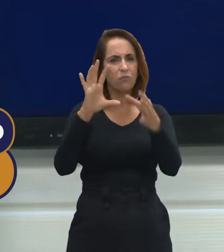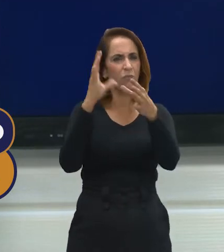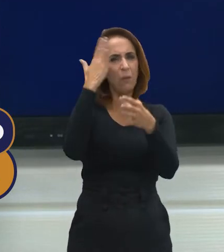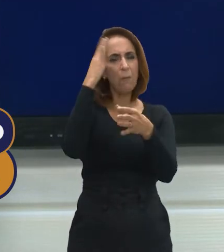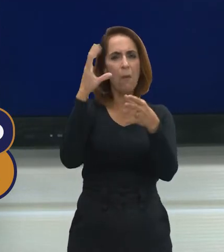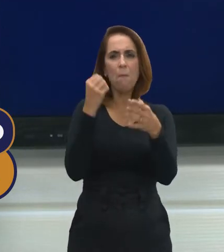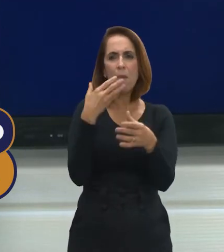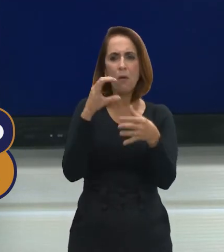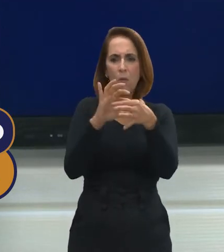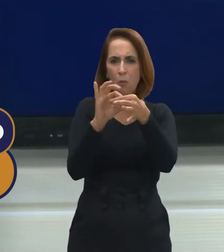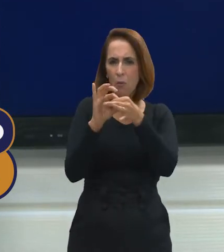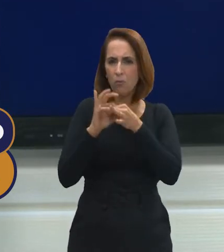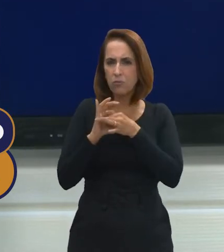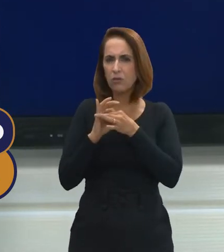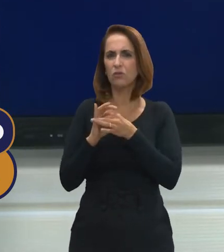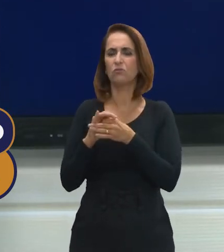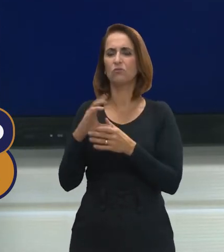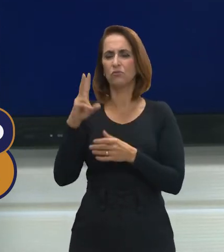contexto